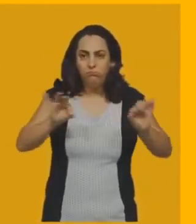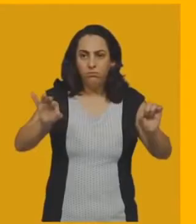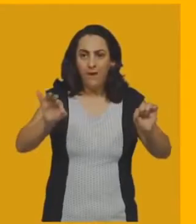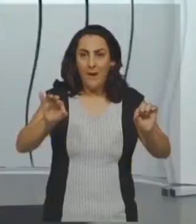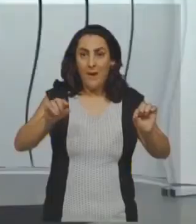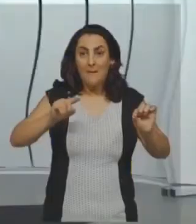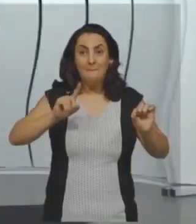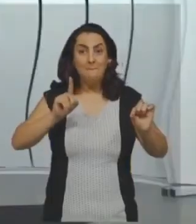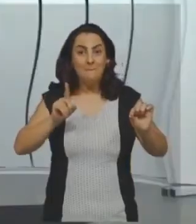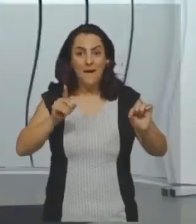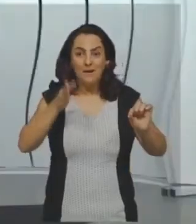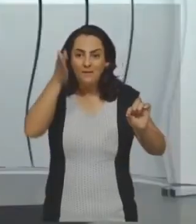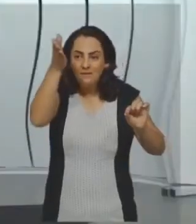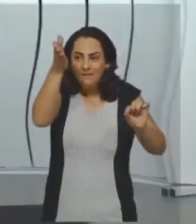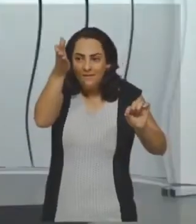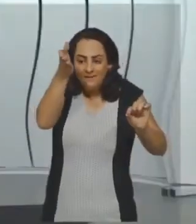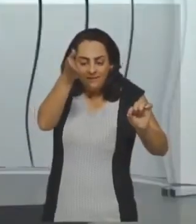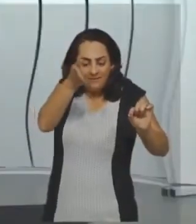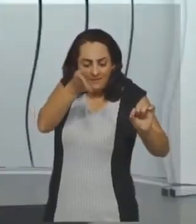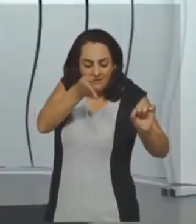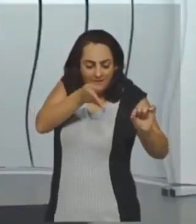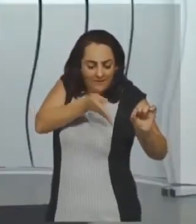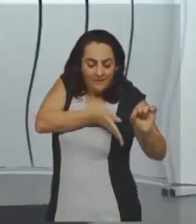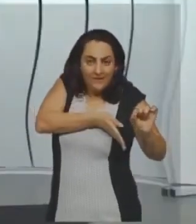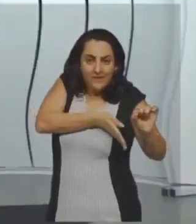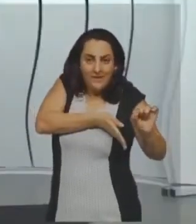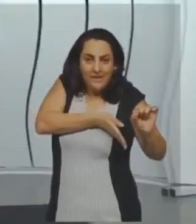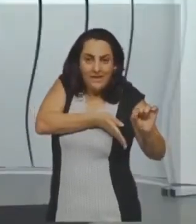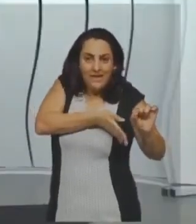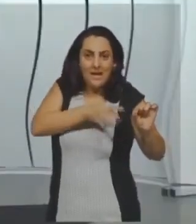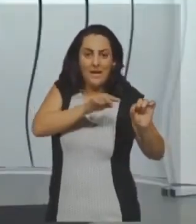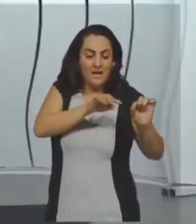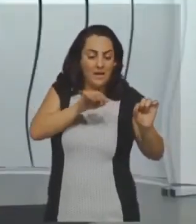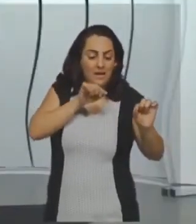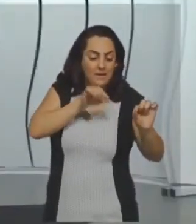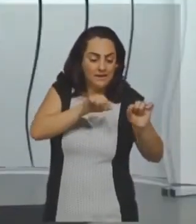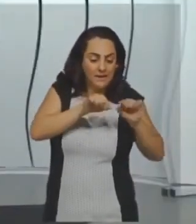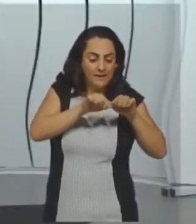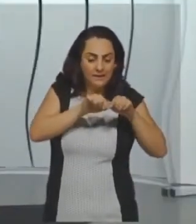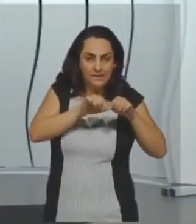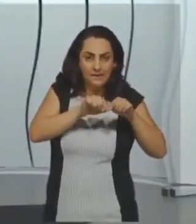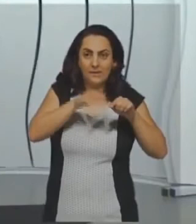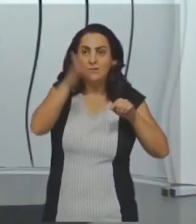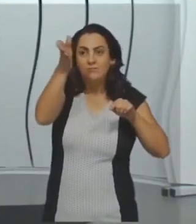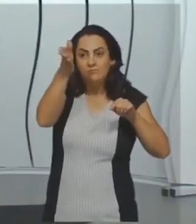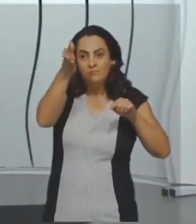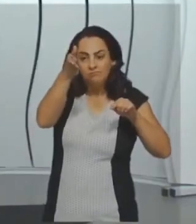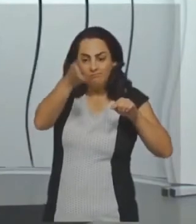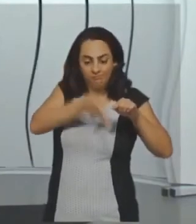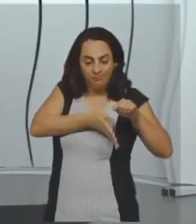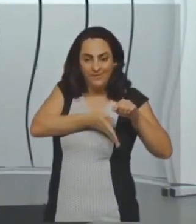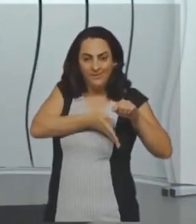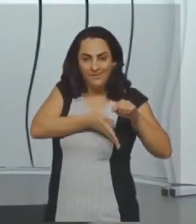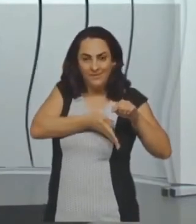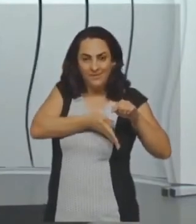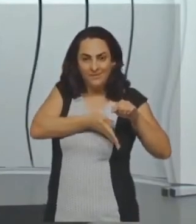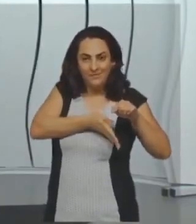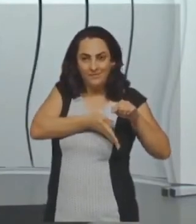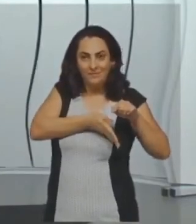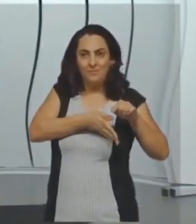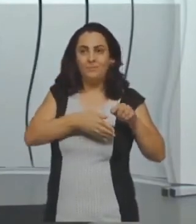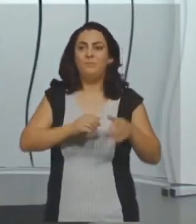São retas concorrentes que não são perpendiculares. Então, a gente já viu também, né, isso aqui é um exemplo de retas